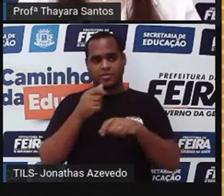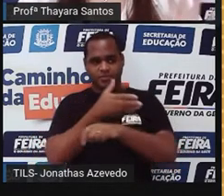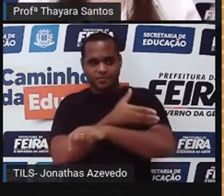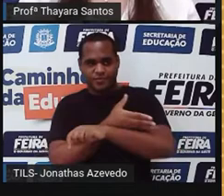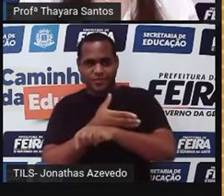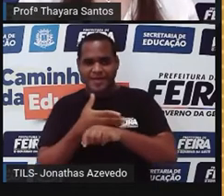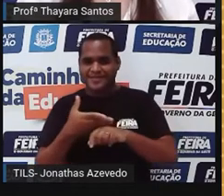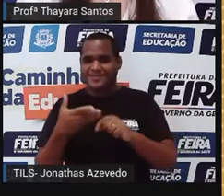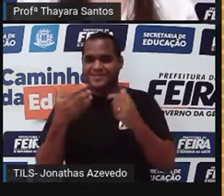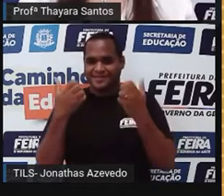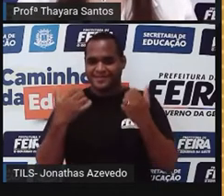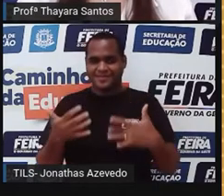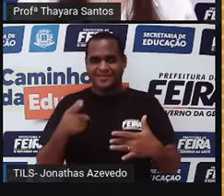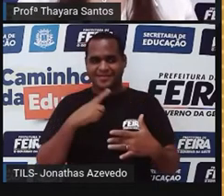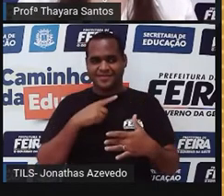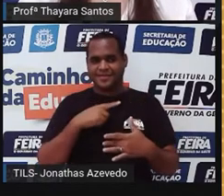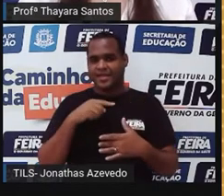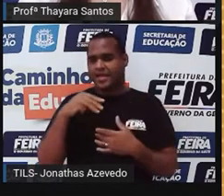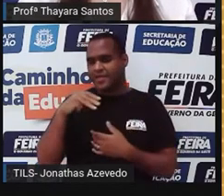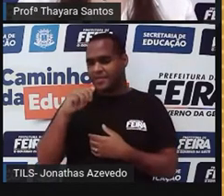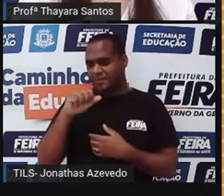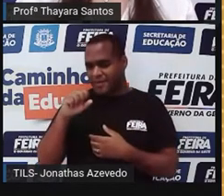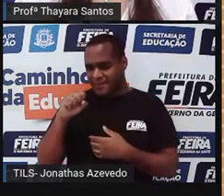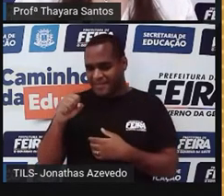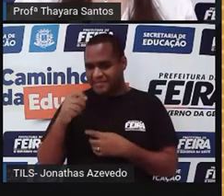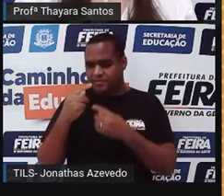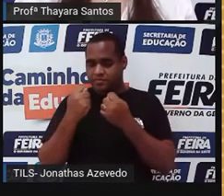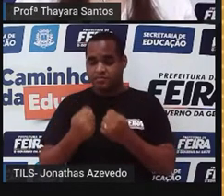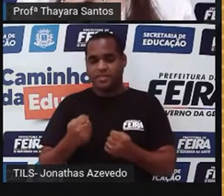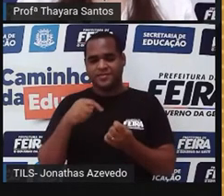dizer que massa é igual a peso, tá?